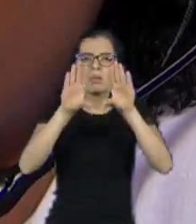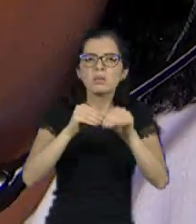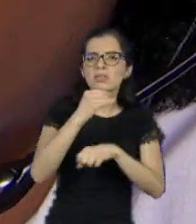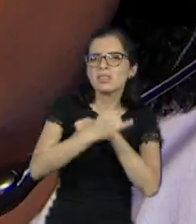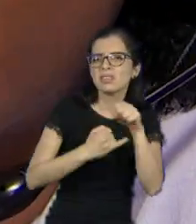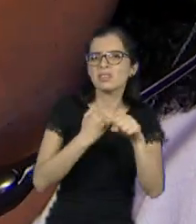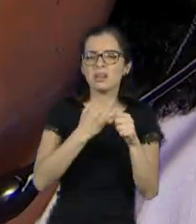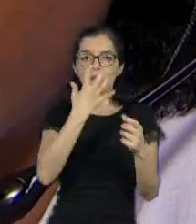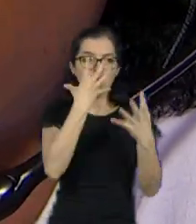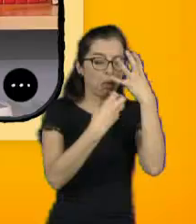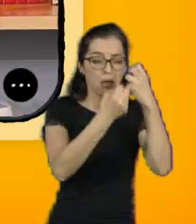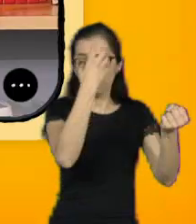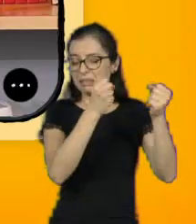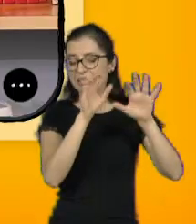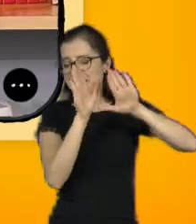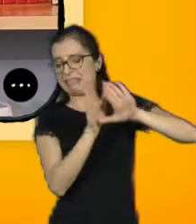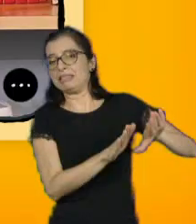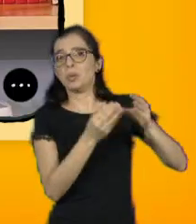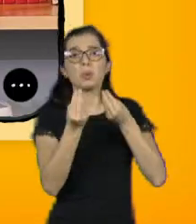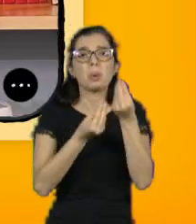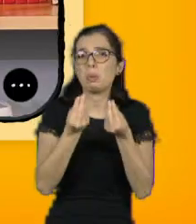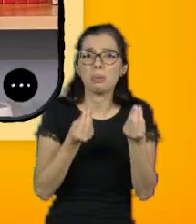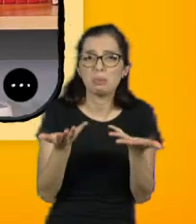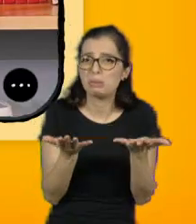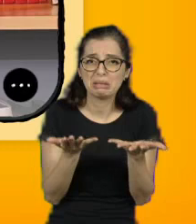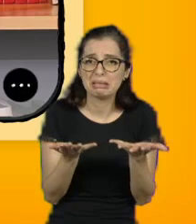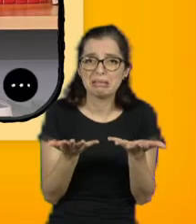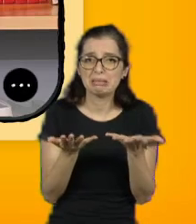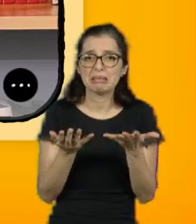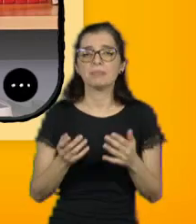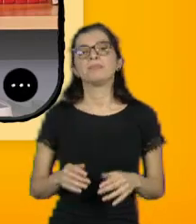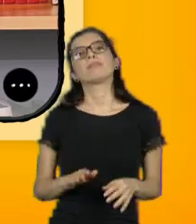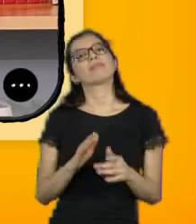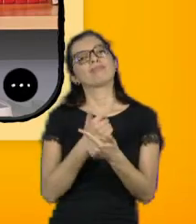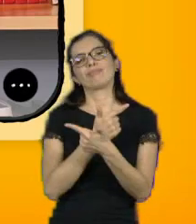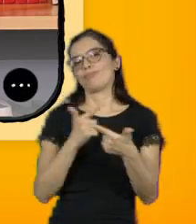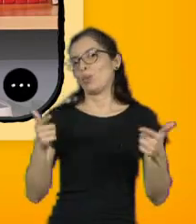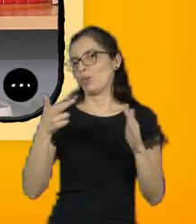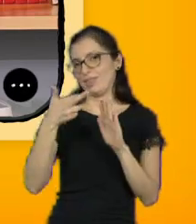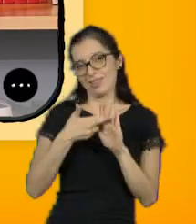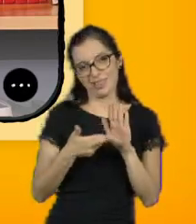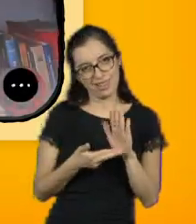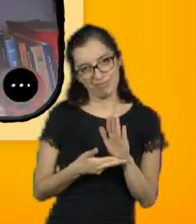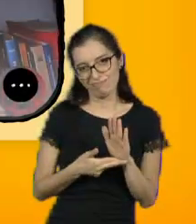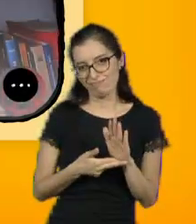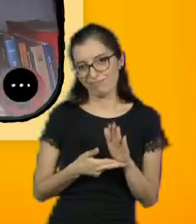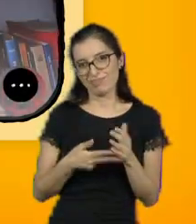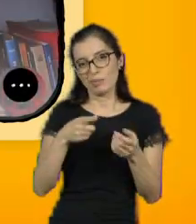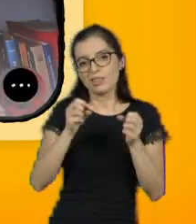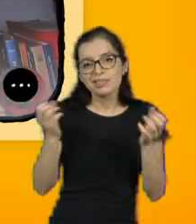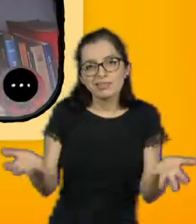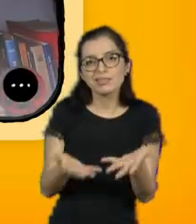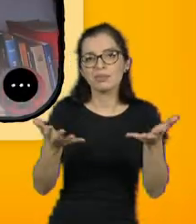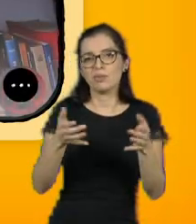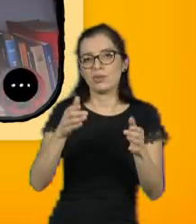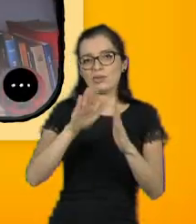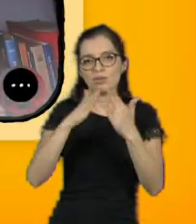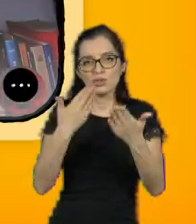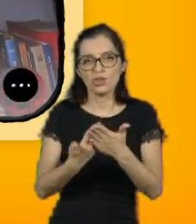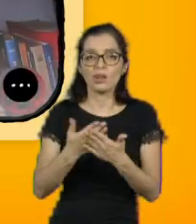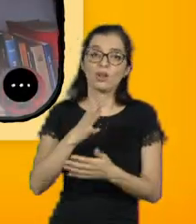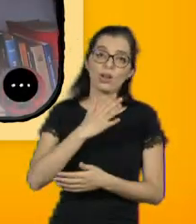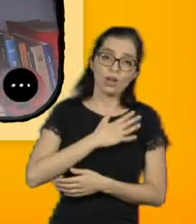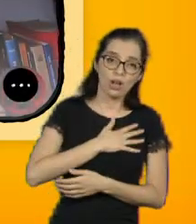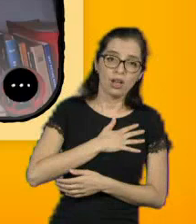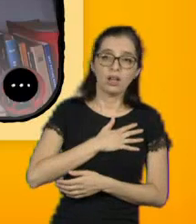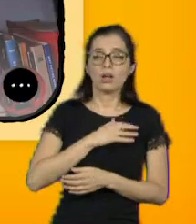se distrair com tanta coisa interessante? Eu acho que não existe padrão pra quem quer estudar. Tem gente que gosta de estudar